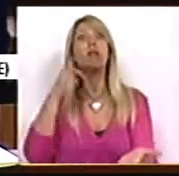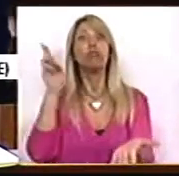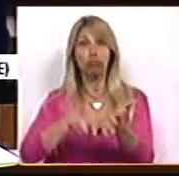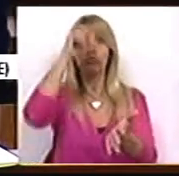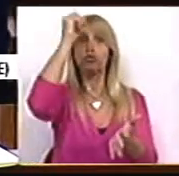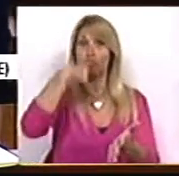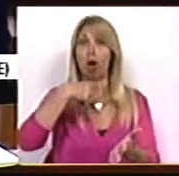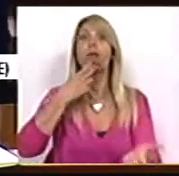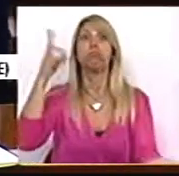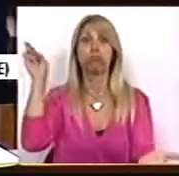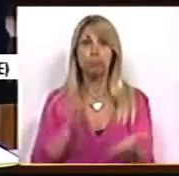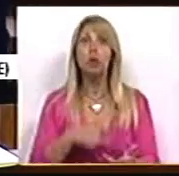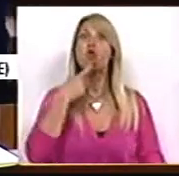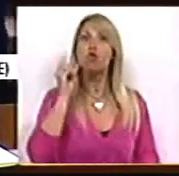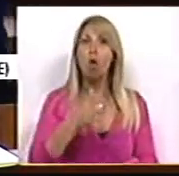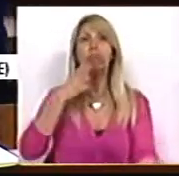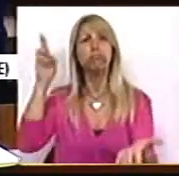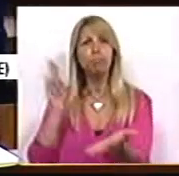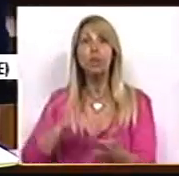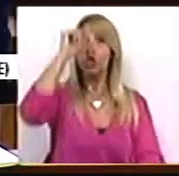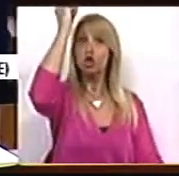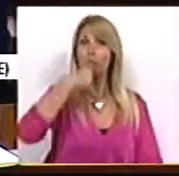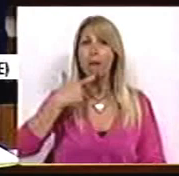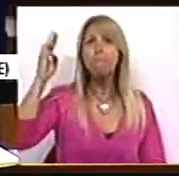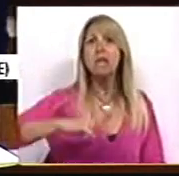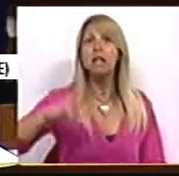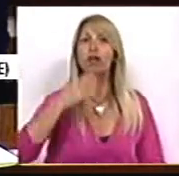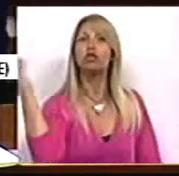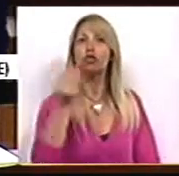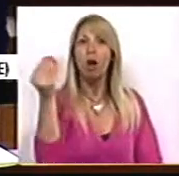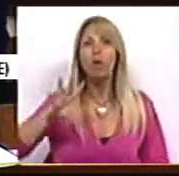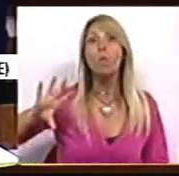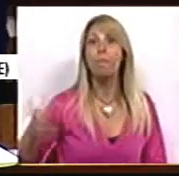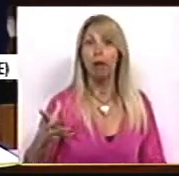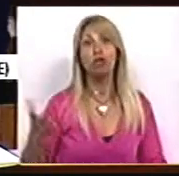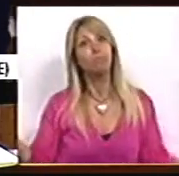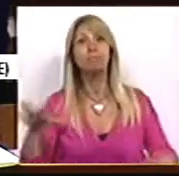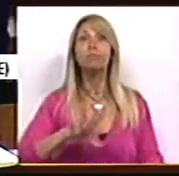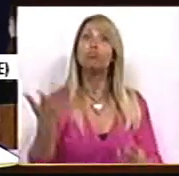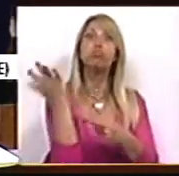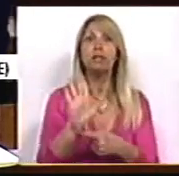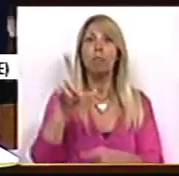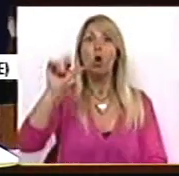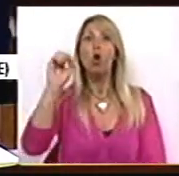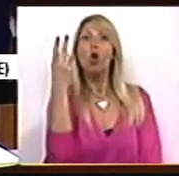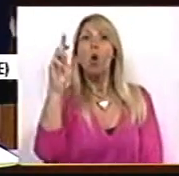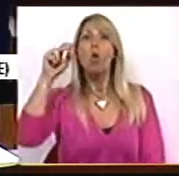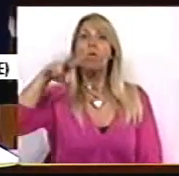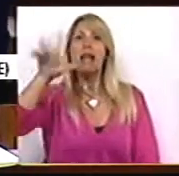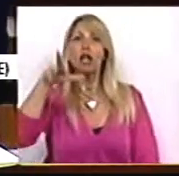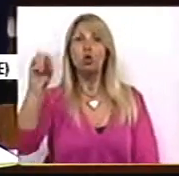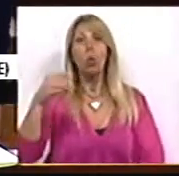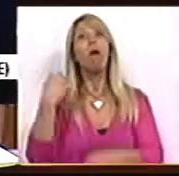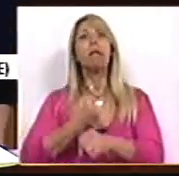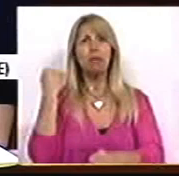verídicos que existem, são as histórias de milhares de jovens neste país. É o caso de o Lourenço, que trabalha numa